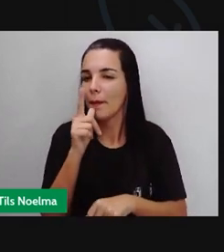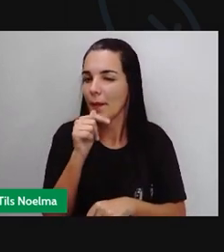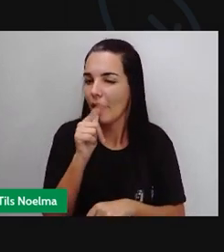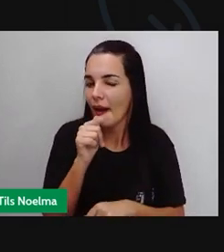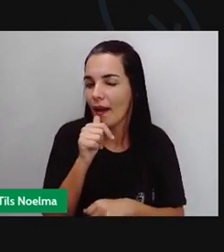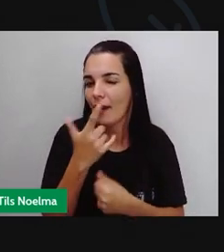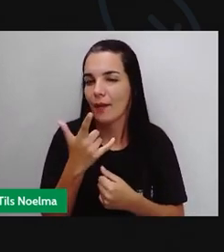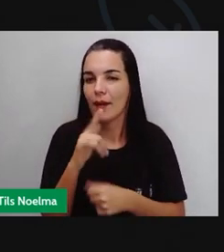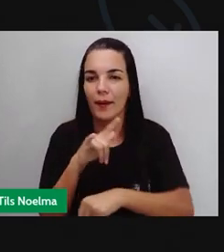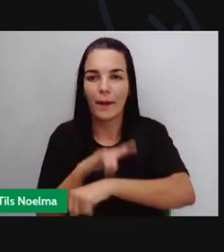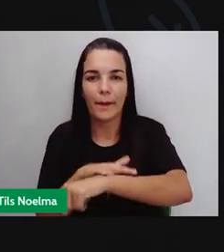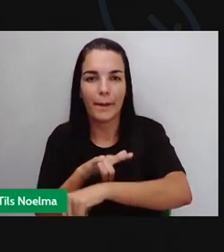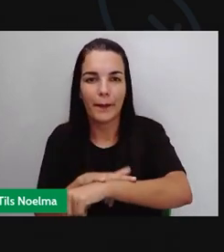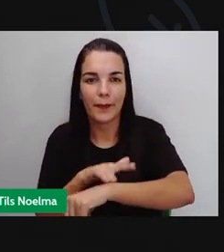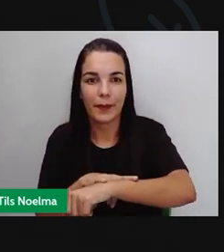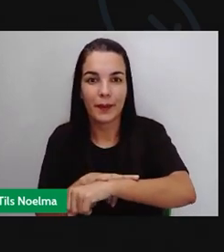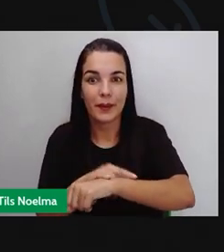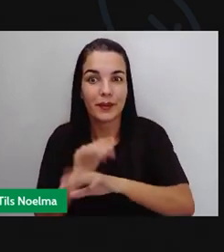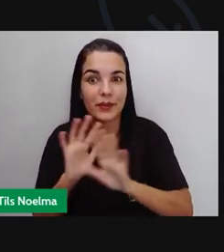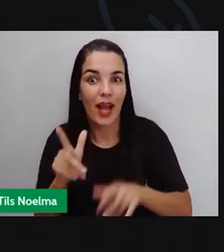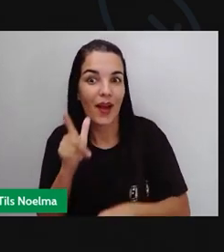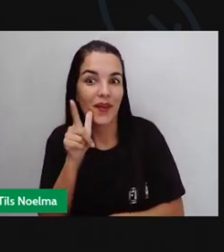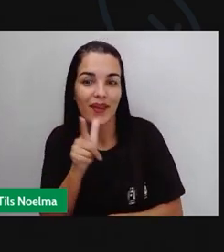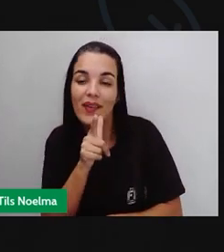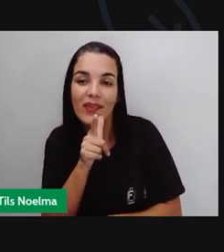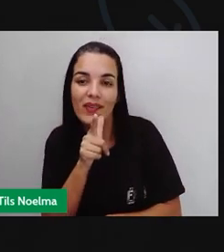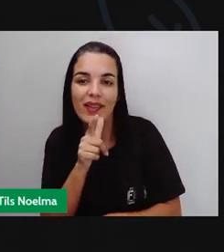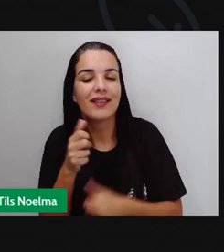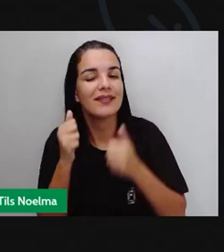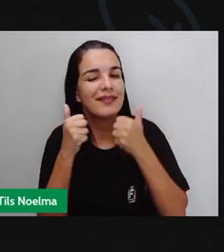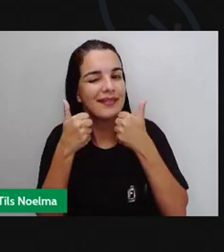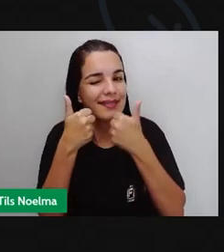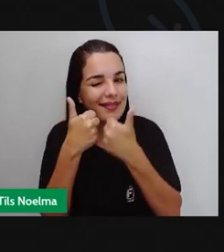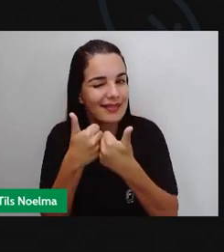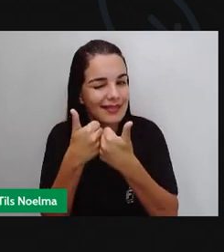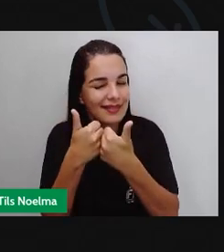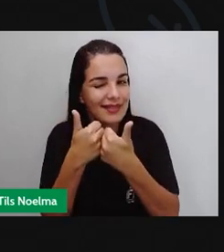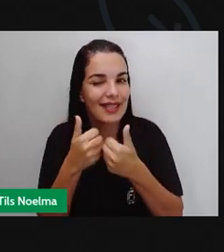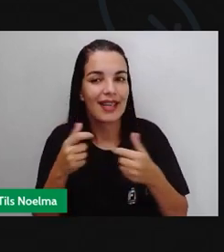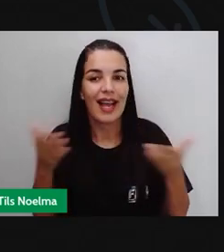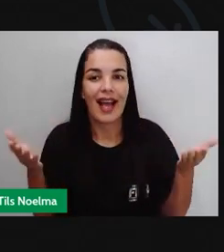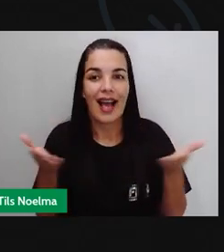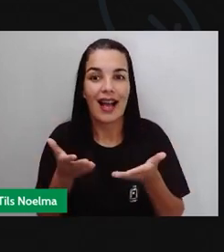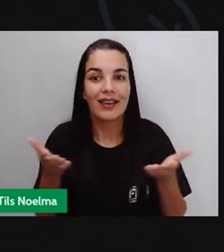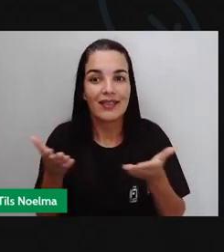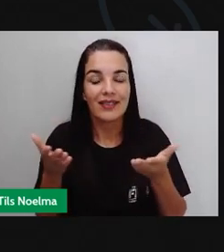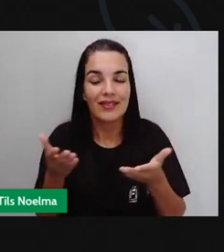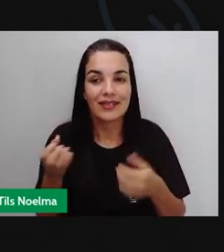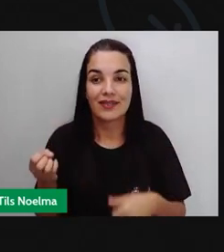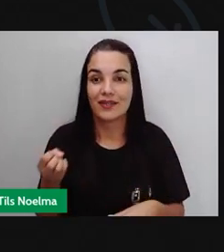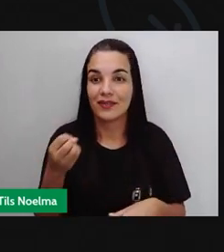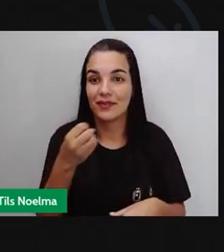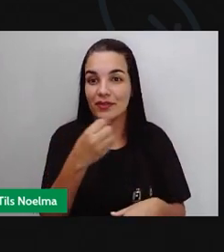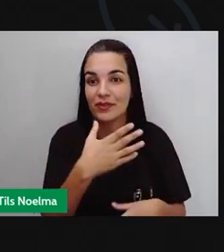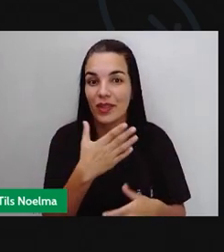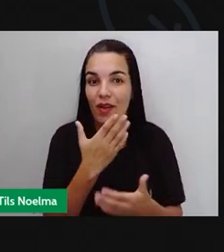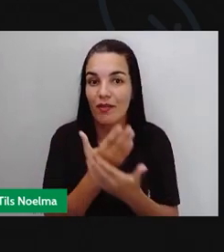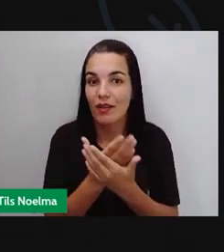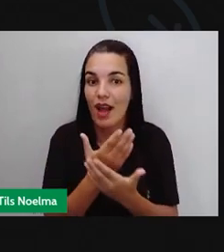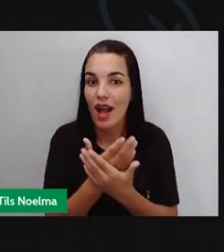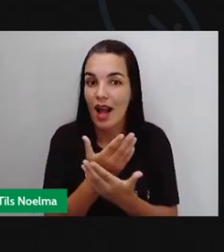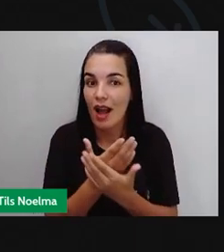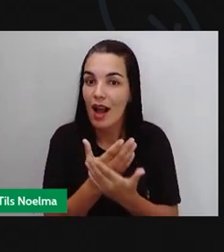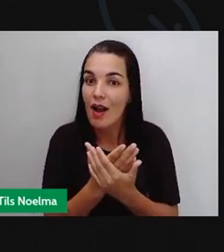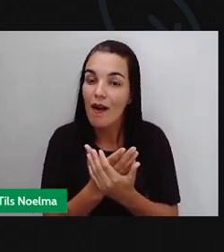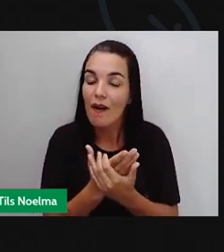água, ir ao banheiro e fazer aquele lanchinho? Espero que já tenham feito tudo isso, porque nós entraremos